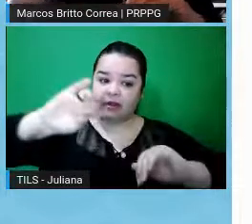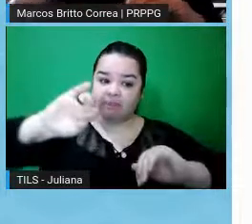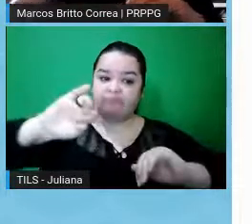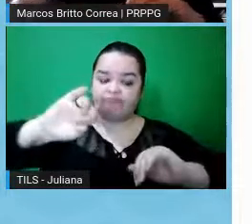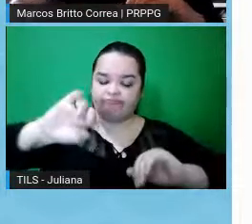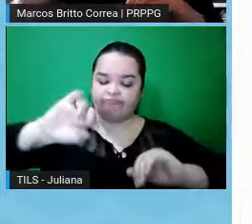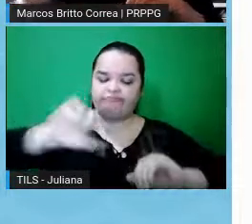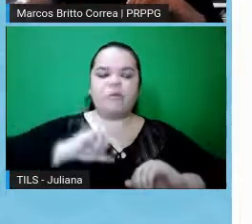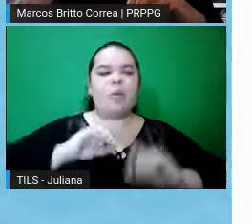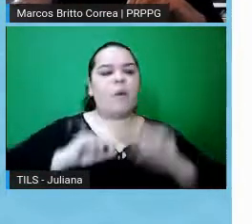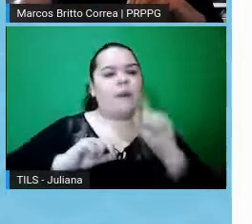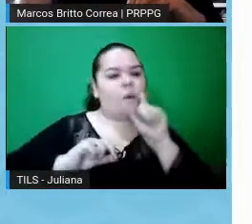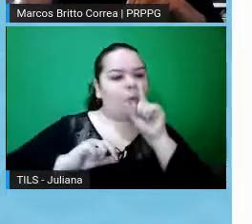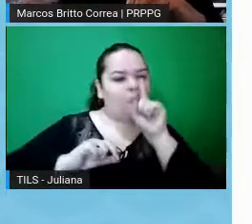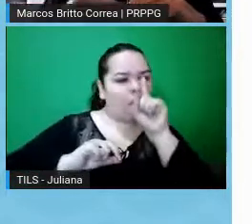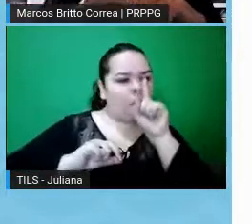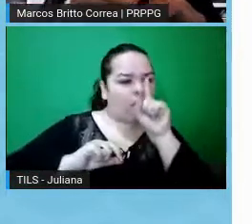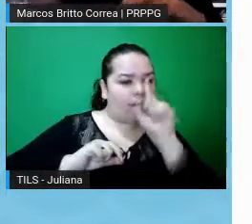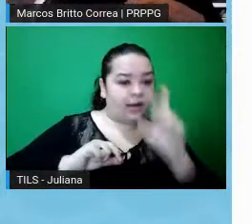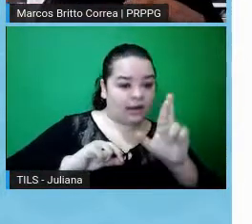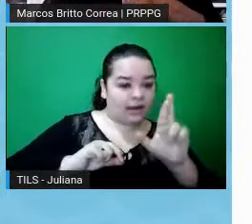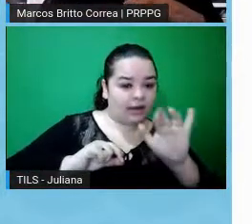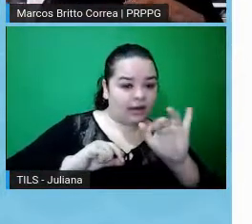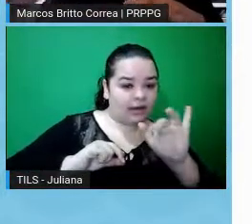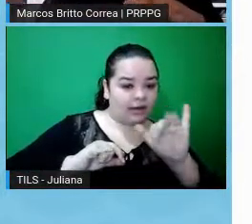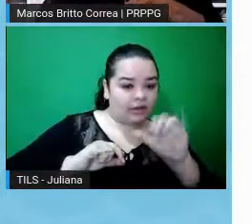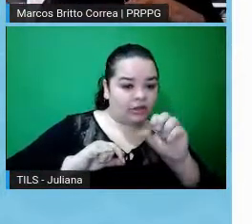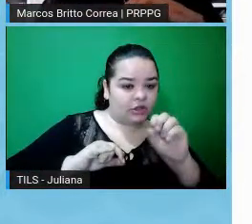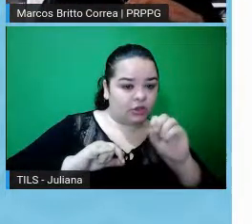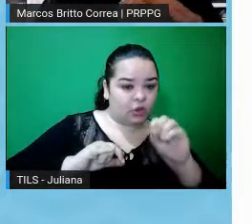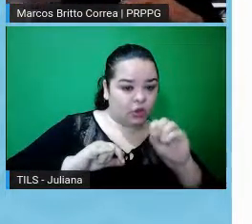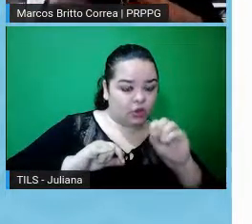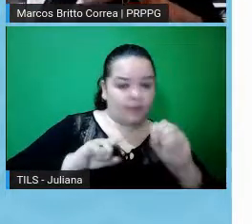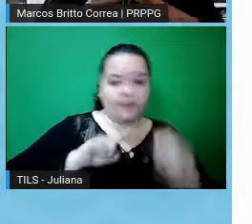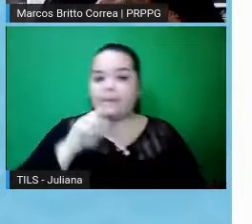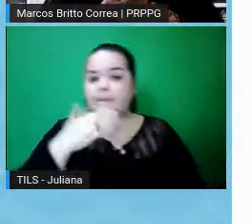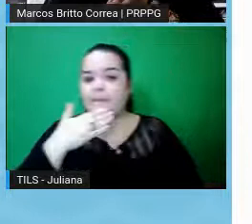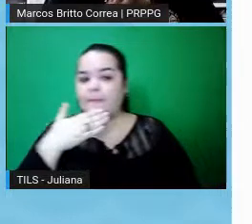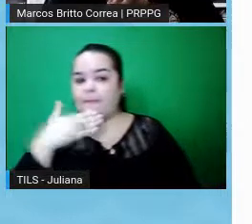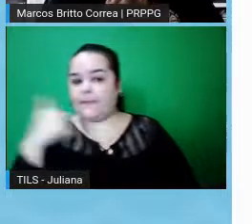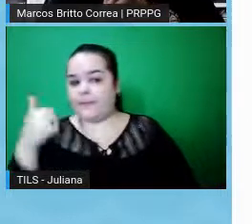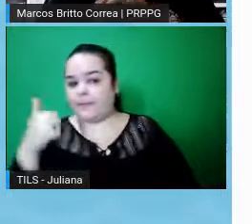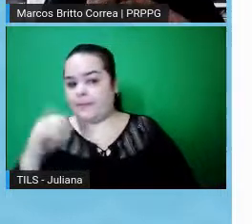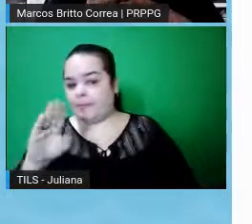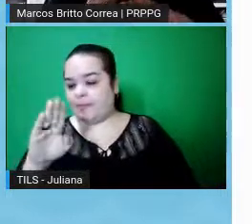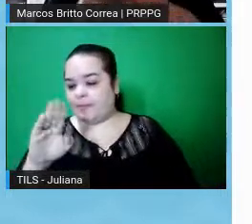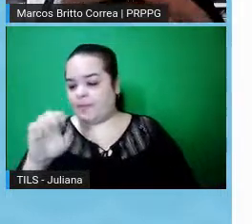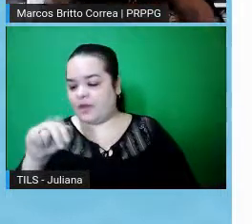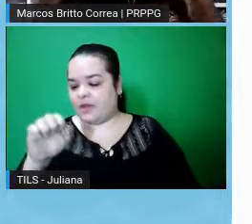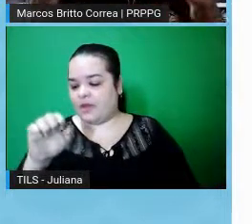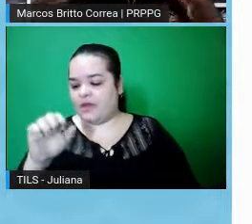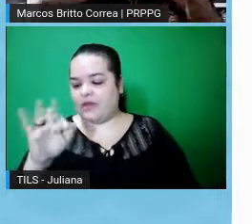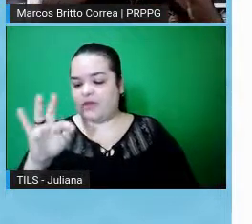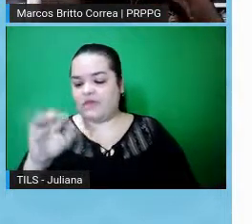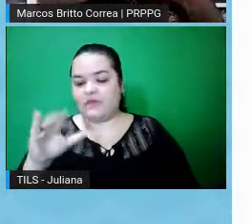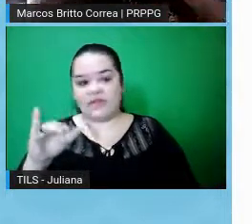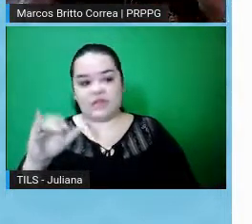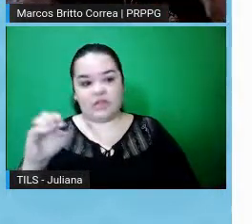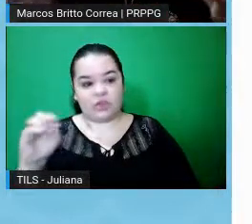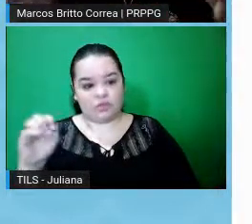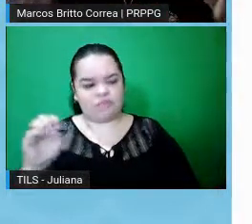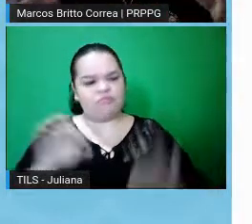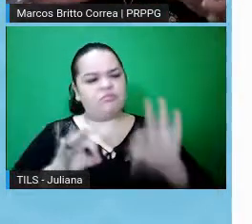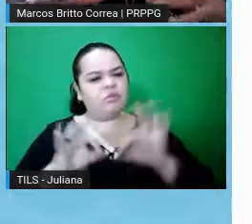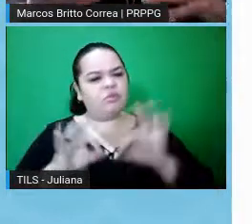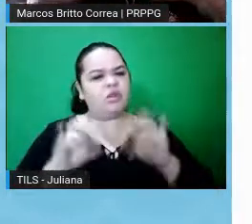riscos e benefícios do projeto, tá, claro, de quem? Dos participantes, né, então, às vezes, ah, é só